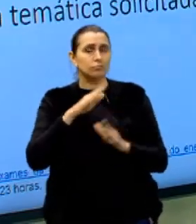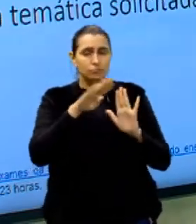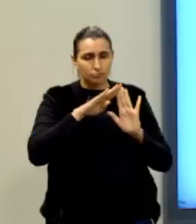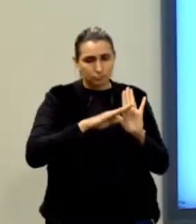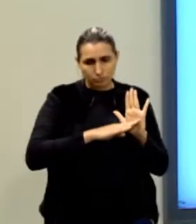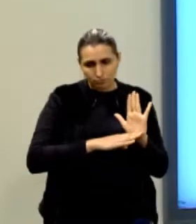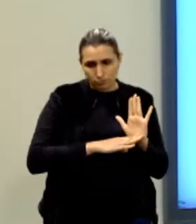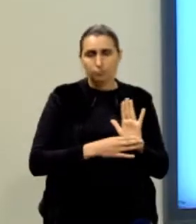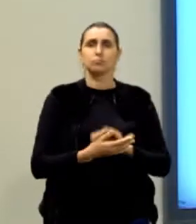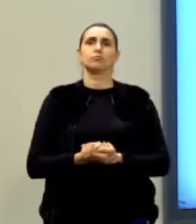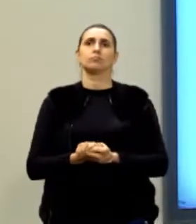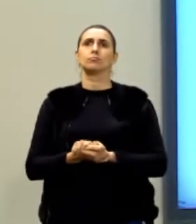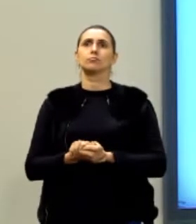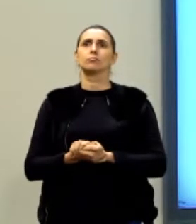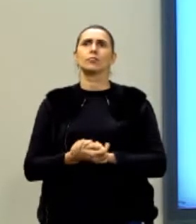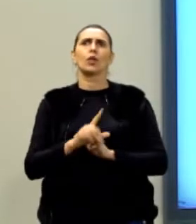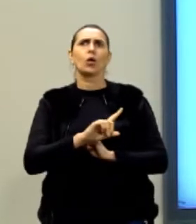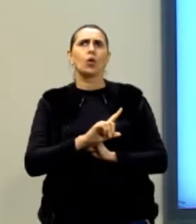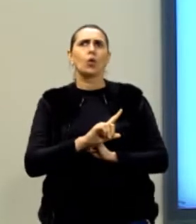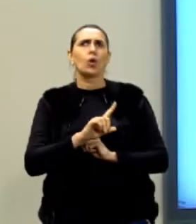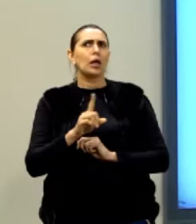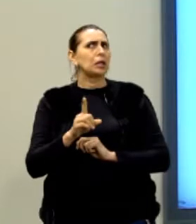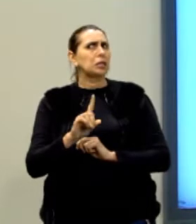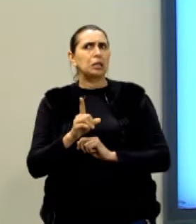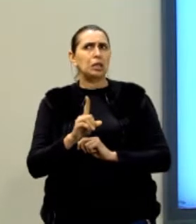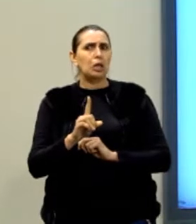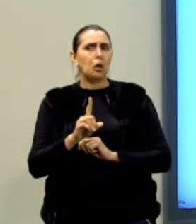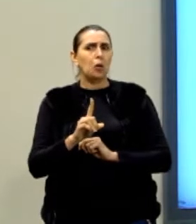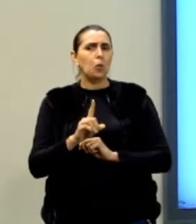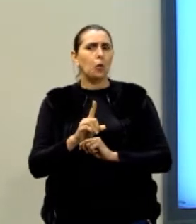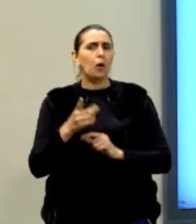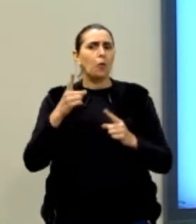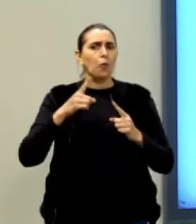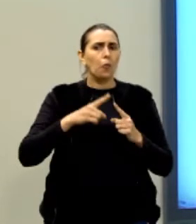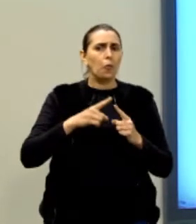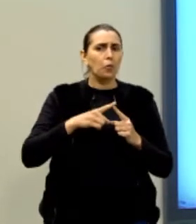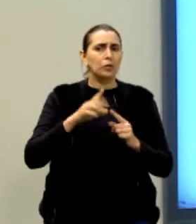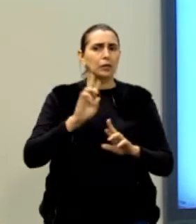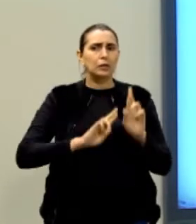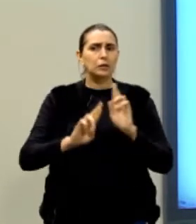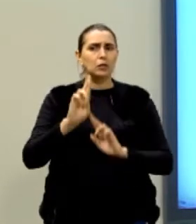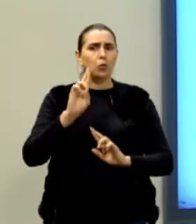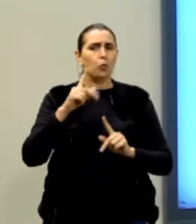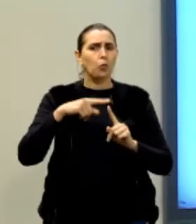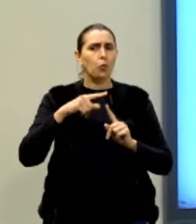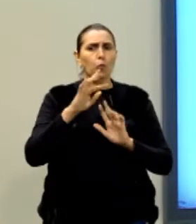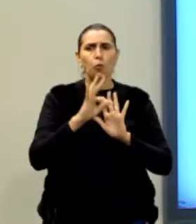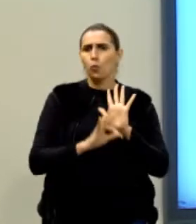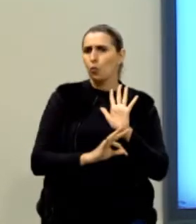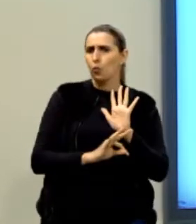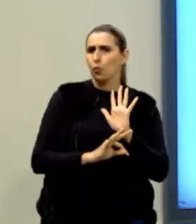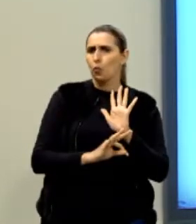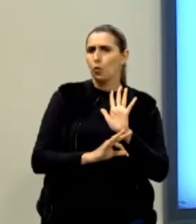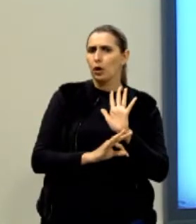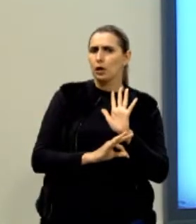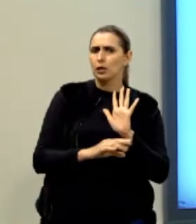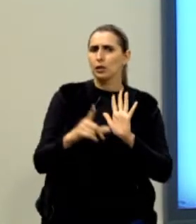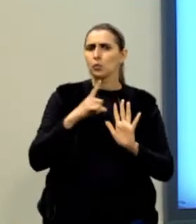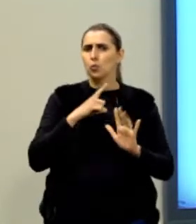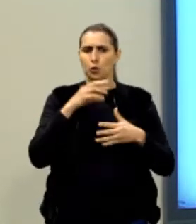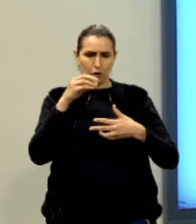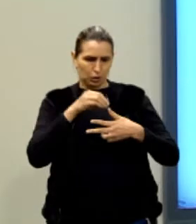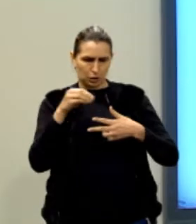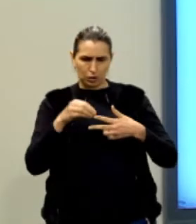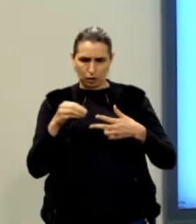aqui. O que é não atender ao tipo textual? Ou seja, o que é não atender, gente, para o Enem